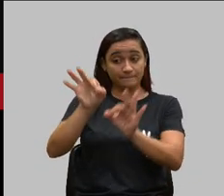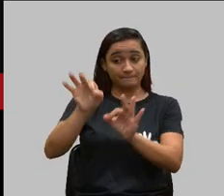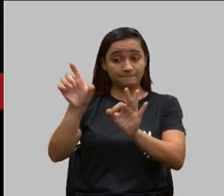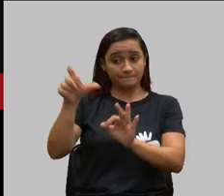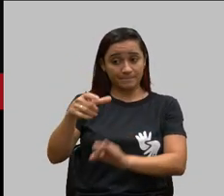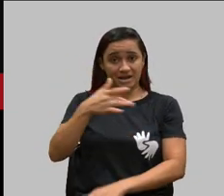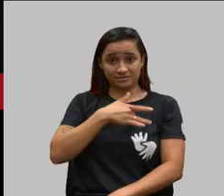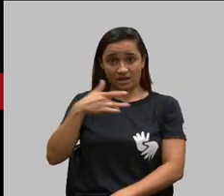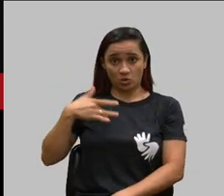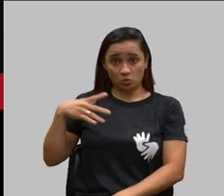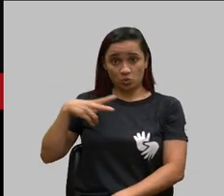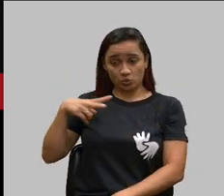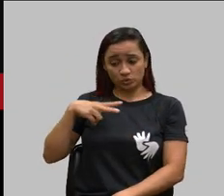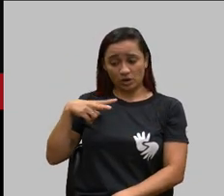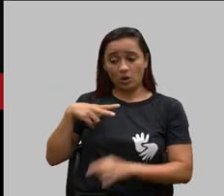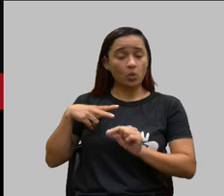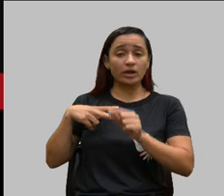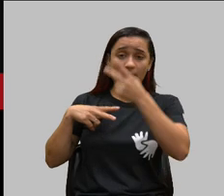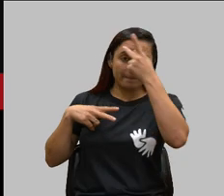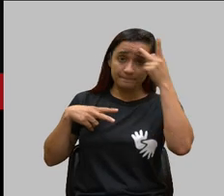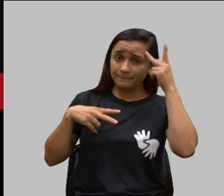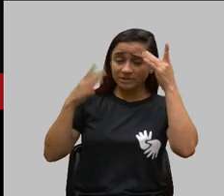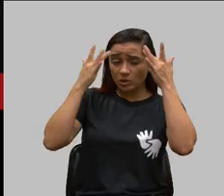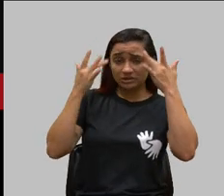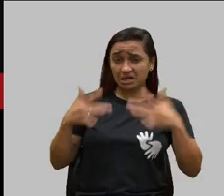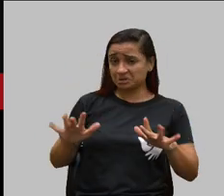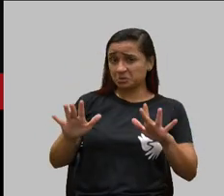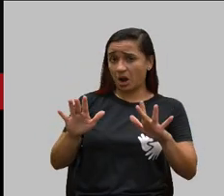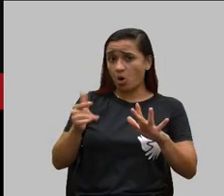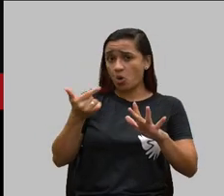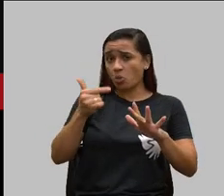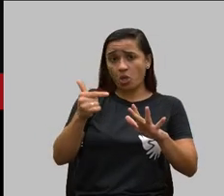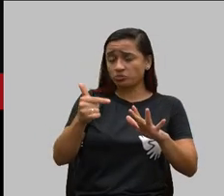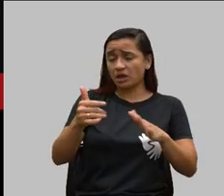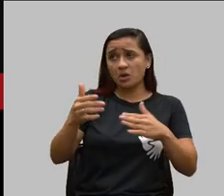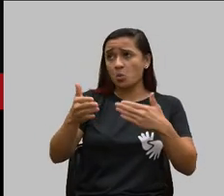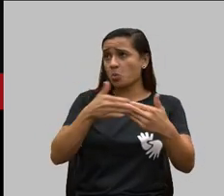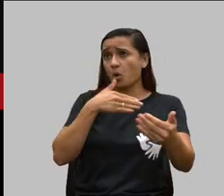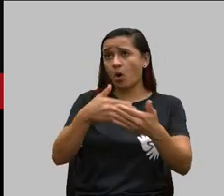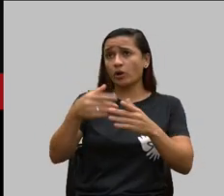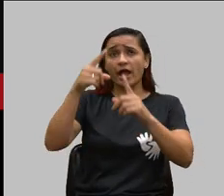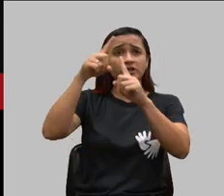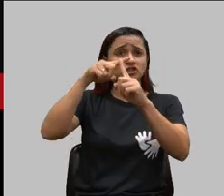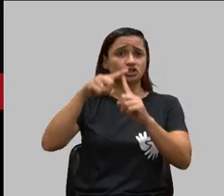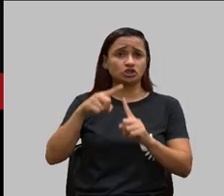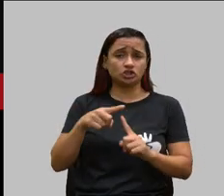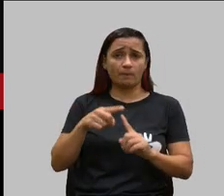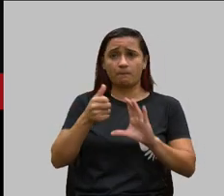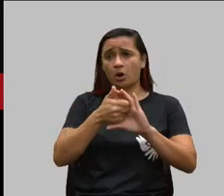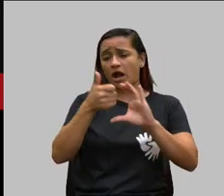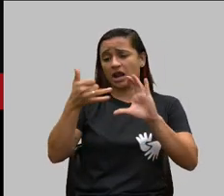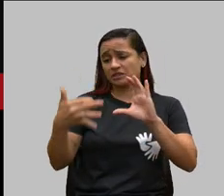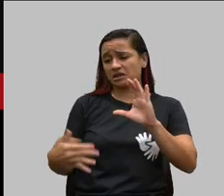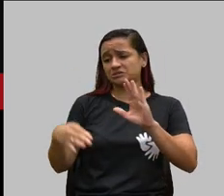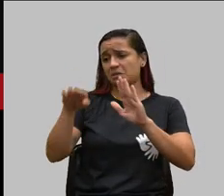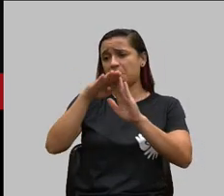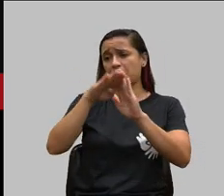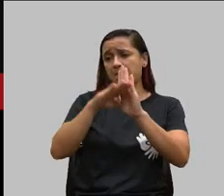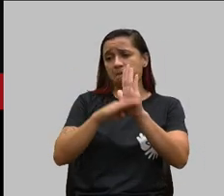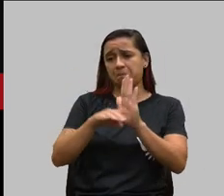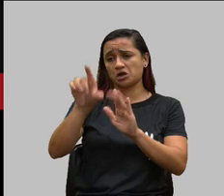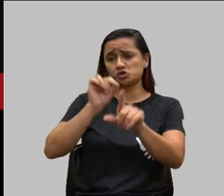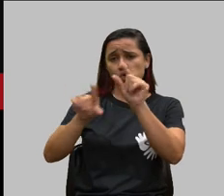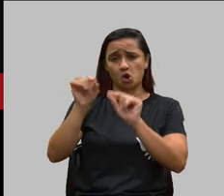você ser uma pessoa natural não se exigindo qualquer tipo de elegibilidade de